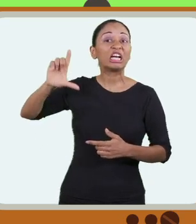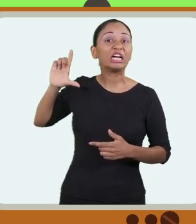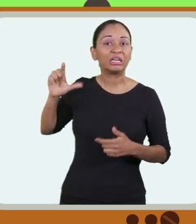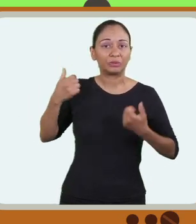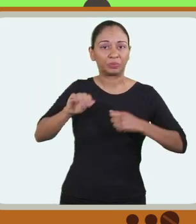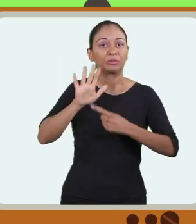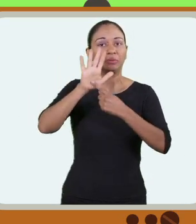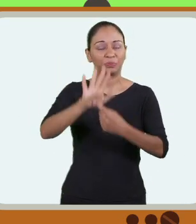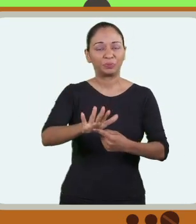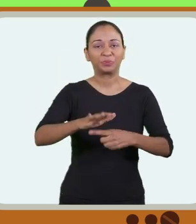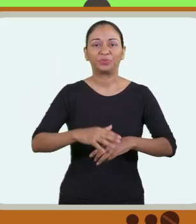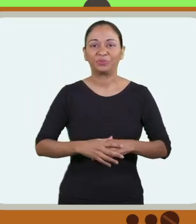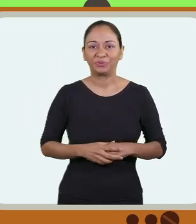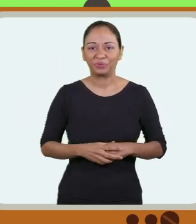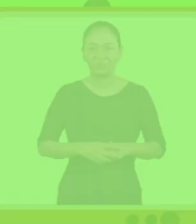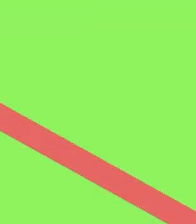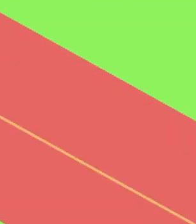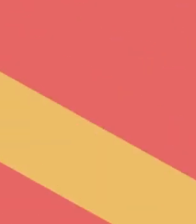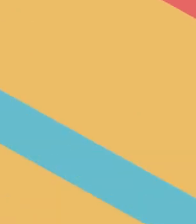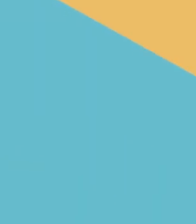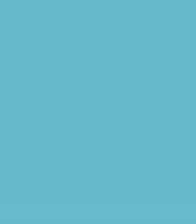dias antes da aplicação da prova.